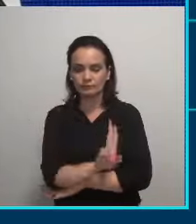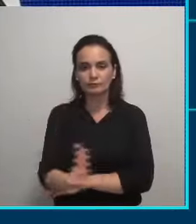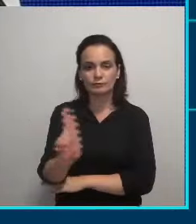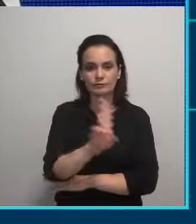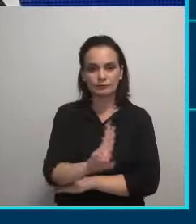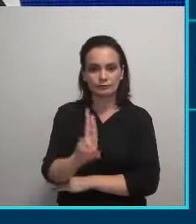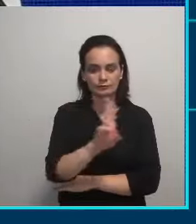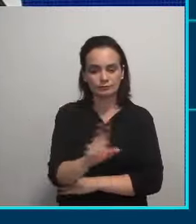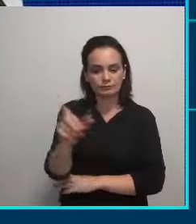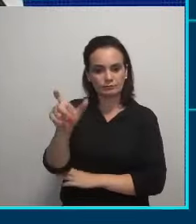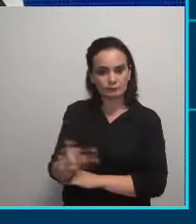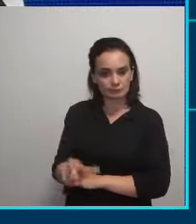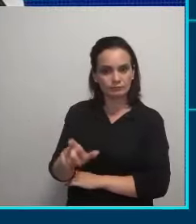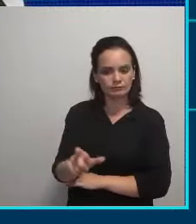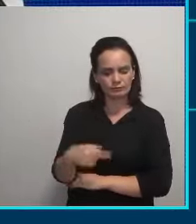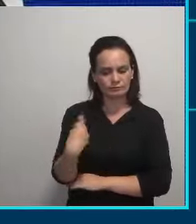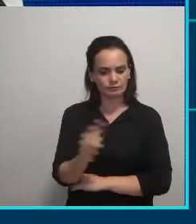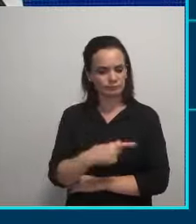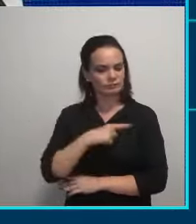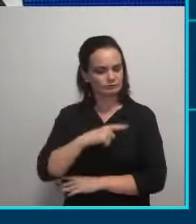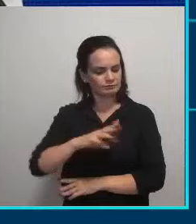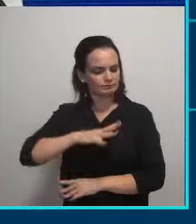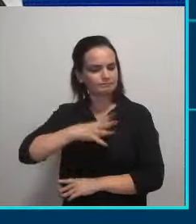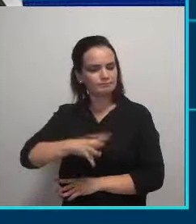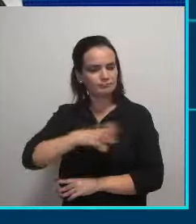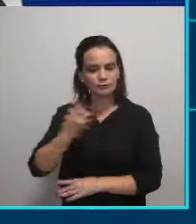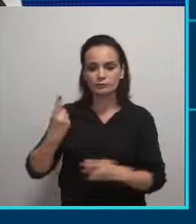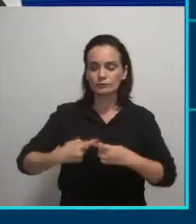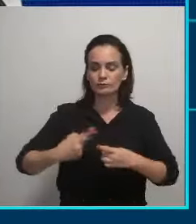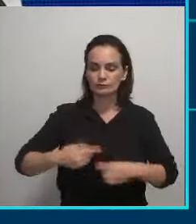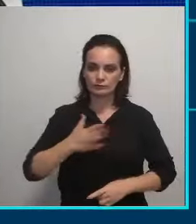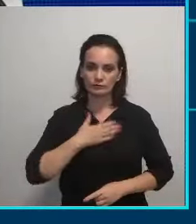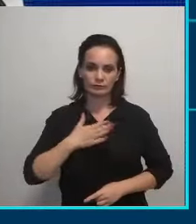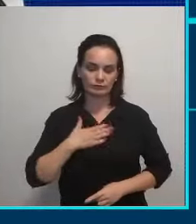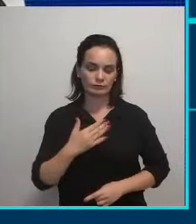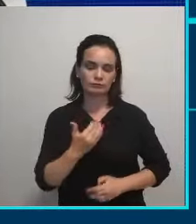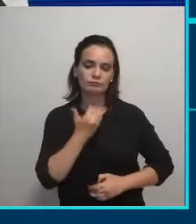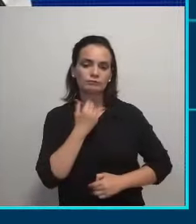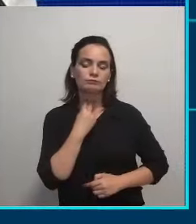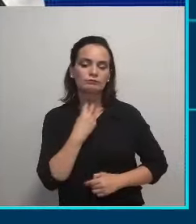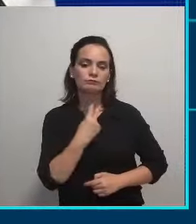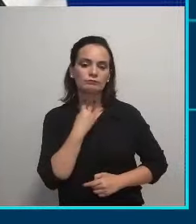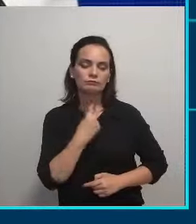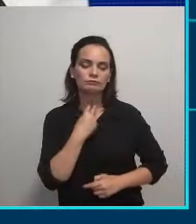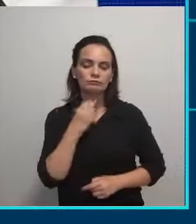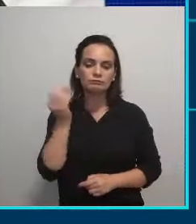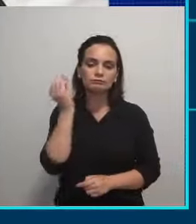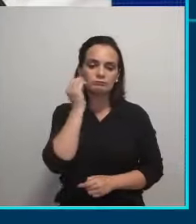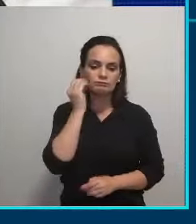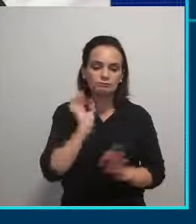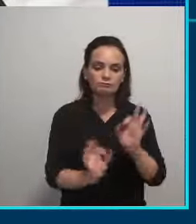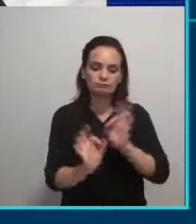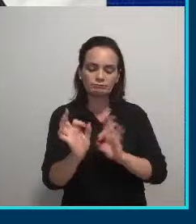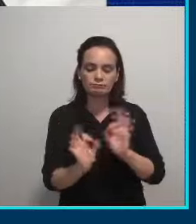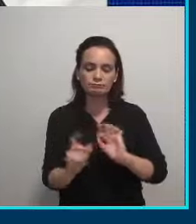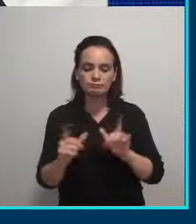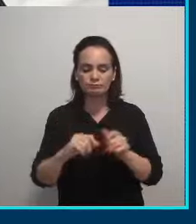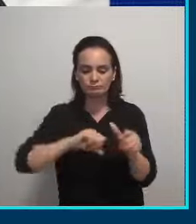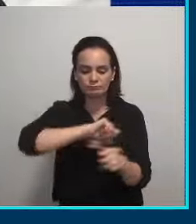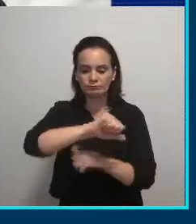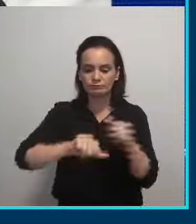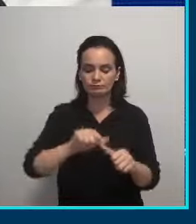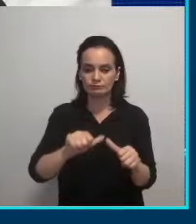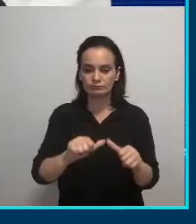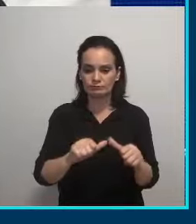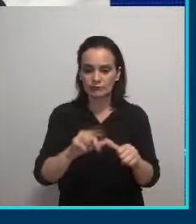do ser humano. E nós vamos ser muito ousados, porque para mim não dá para mais a gente se contentar com projetos pequenos, nós temos que transformar o